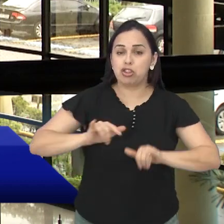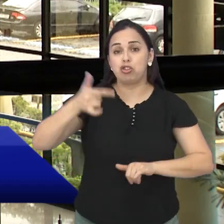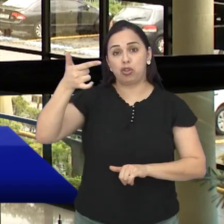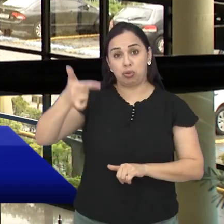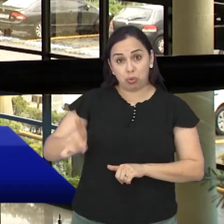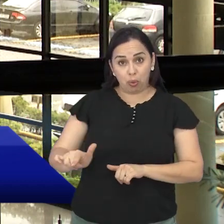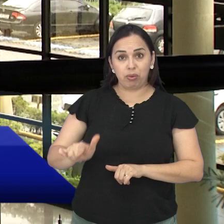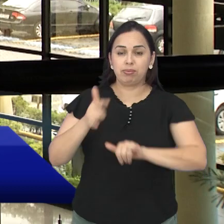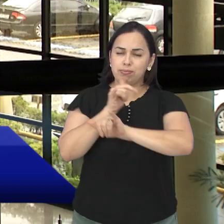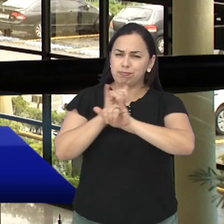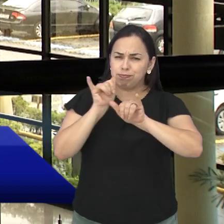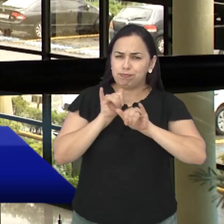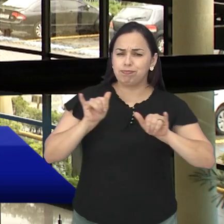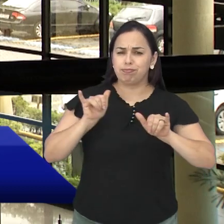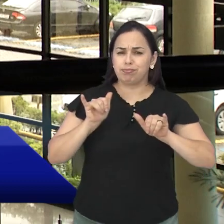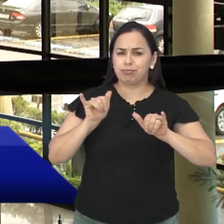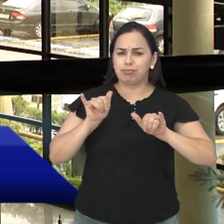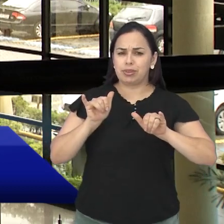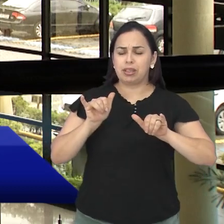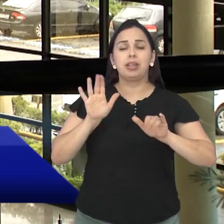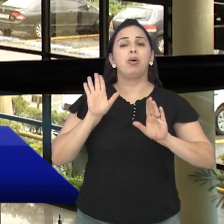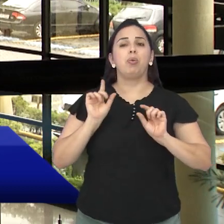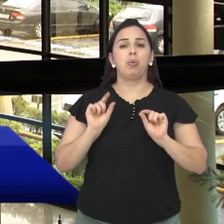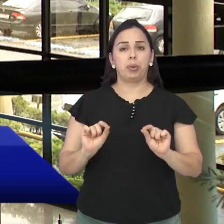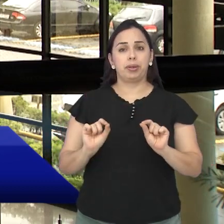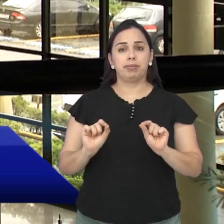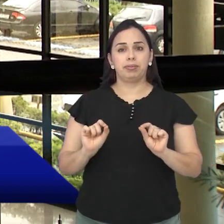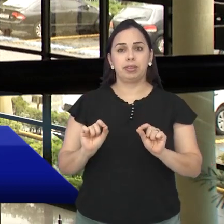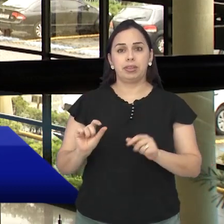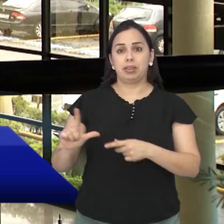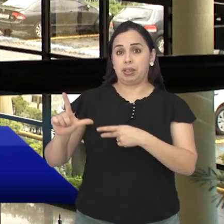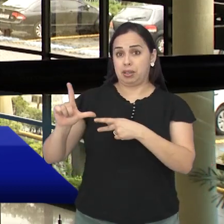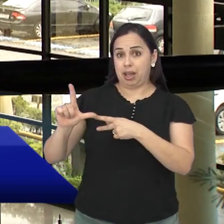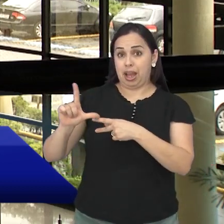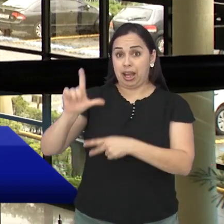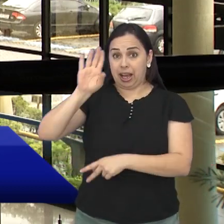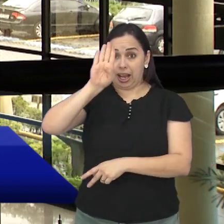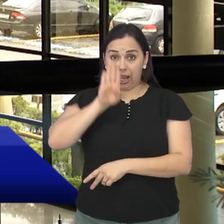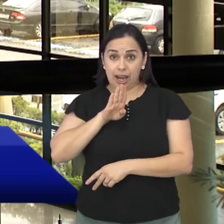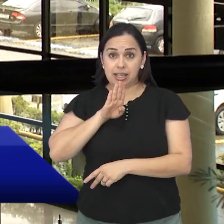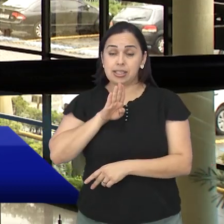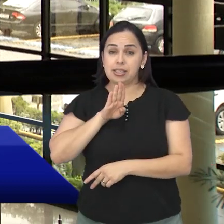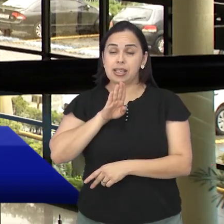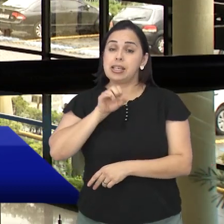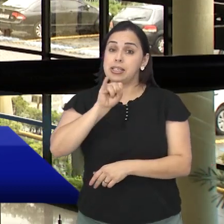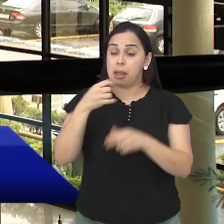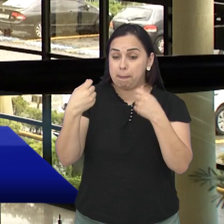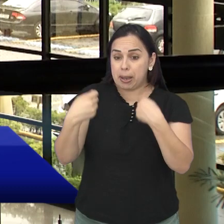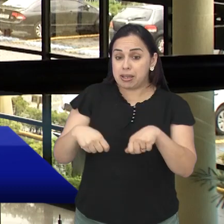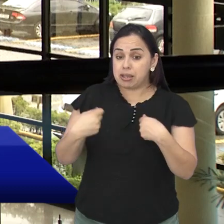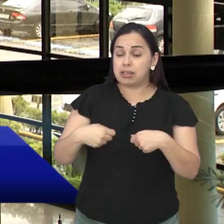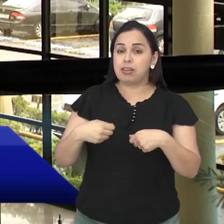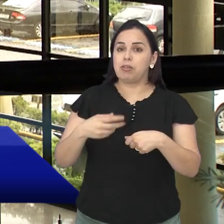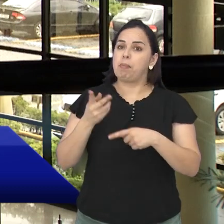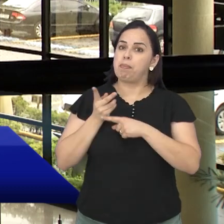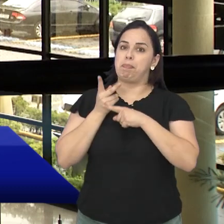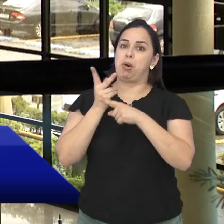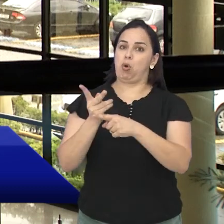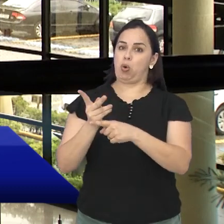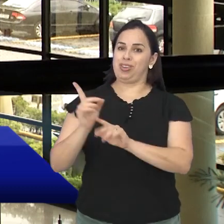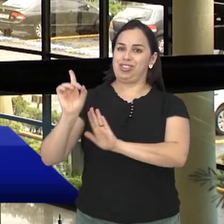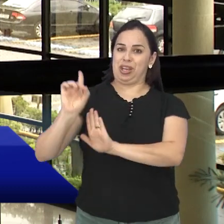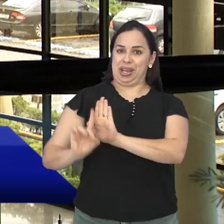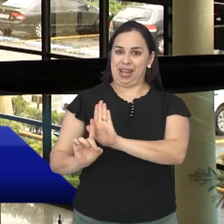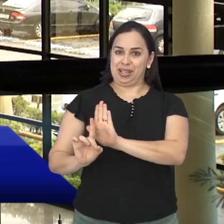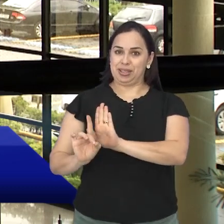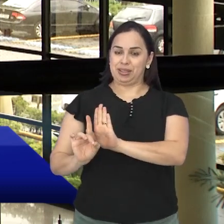vez, um complemento importante, passe escolar gratuito para quem precisa, então vão atrás dos seus direitos